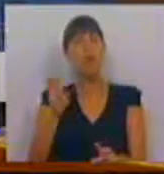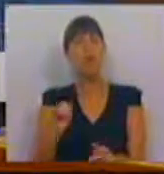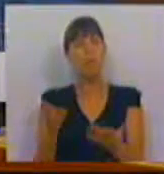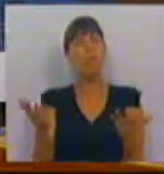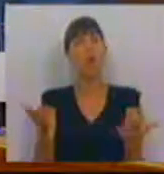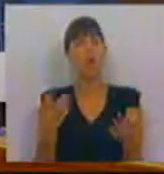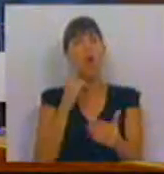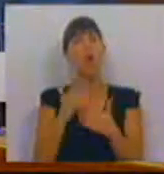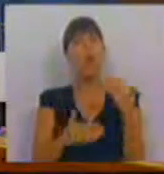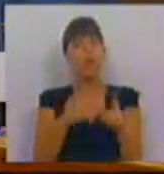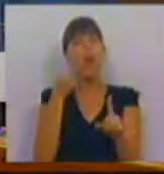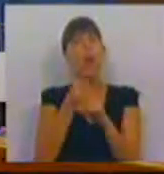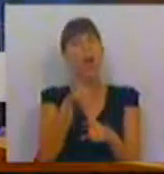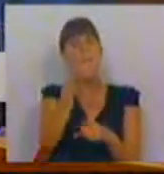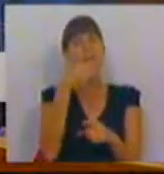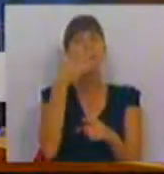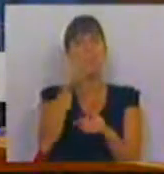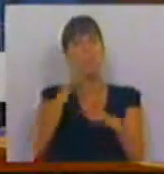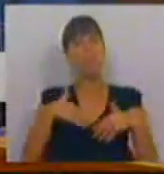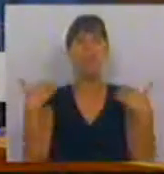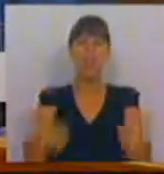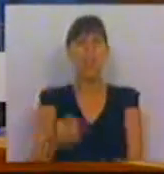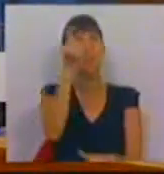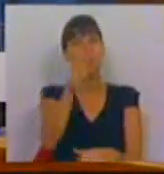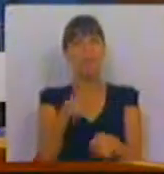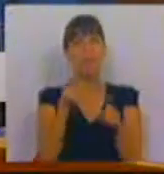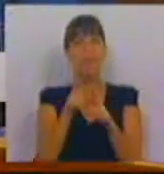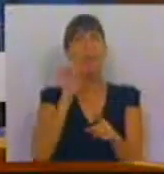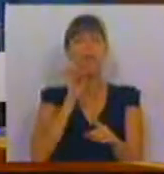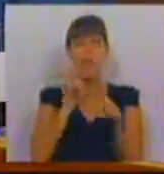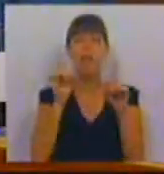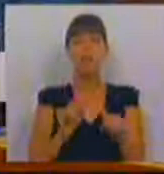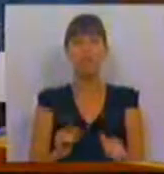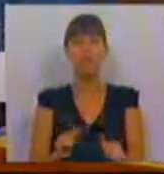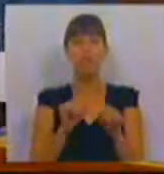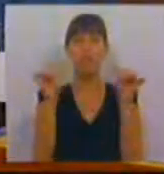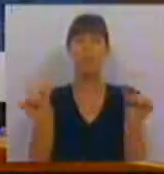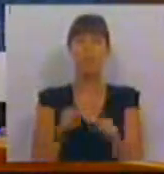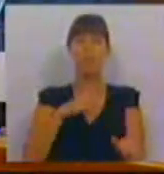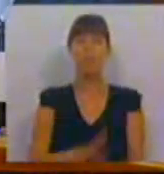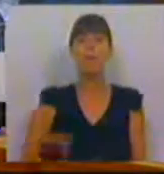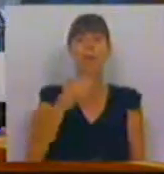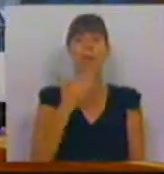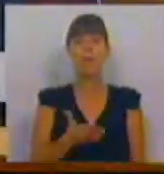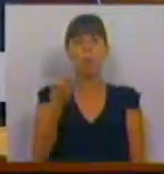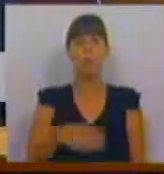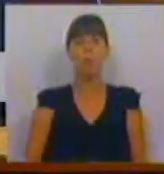Socialista continua a desafiá-la para que se limita, porque isso é caro importante para o sistema nacional. Muito obrigado. Muito obrigado, Sr.